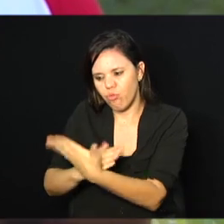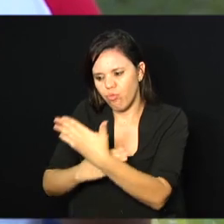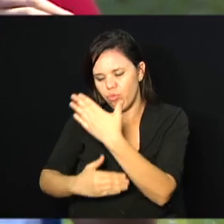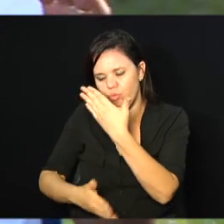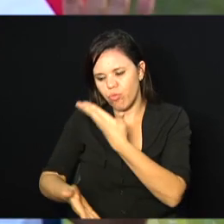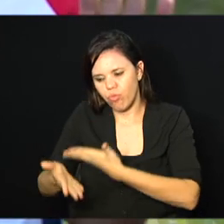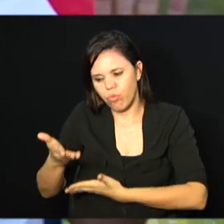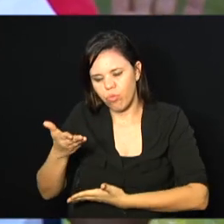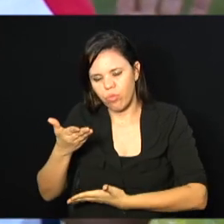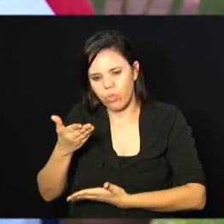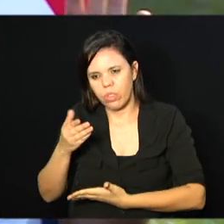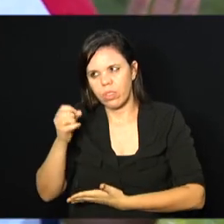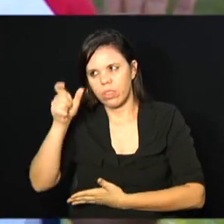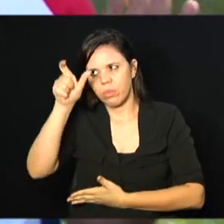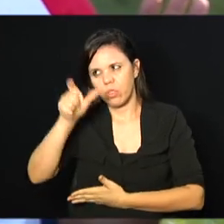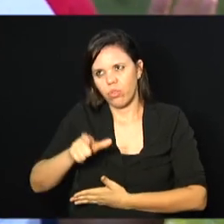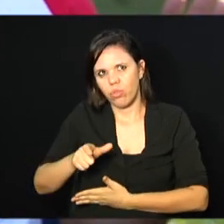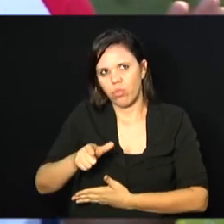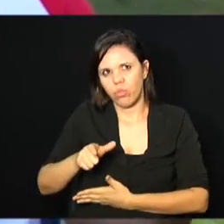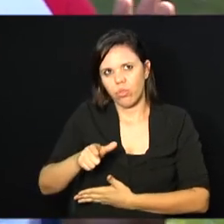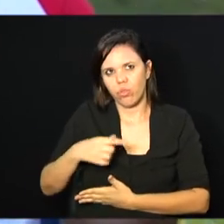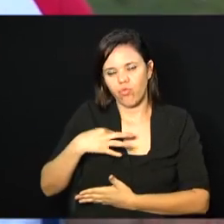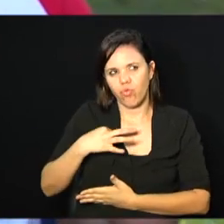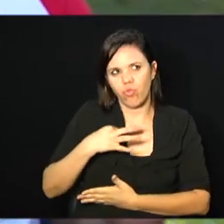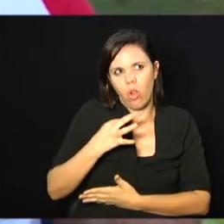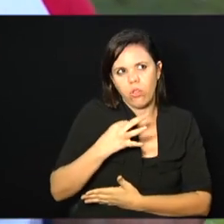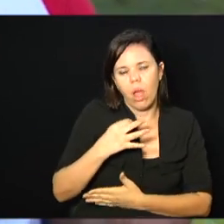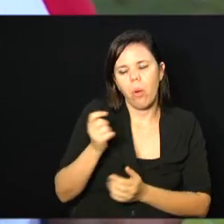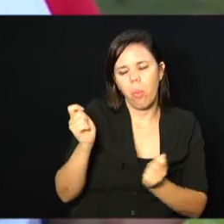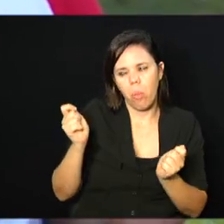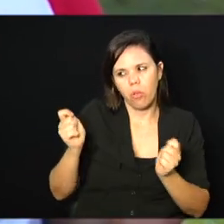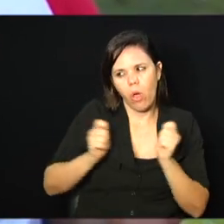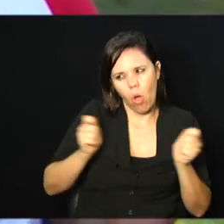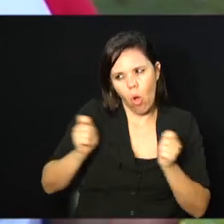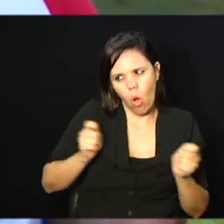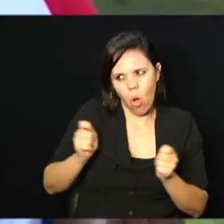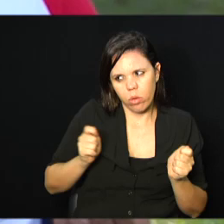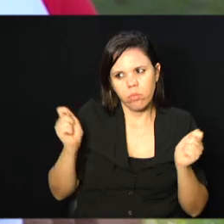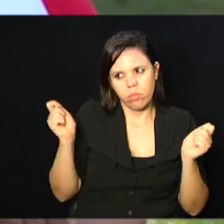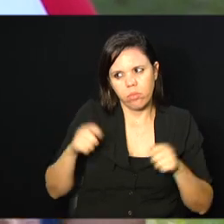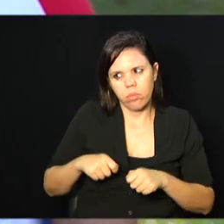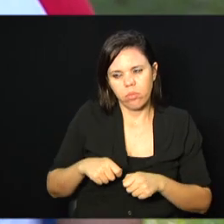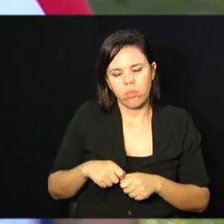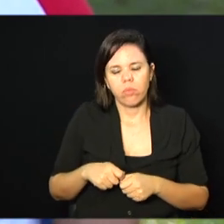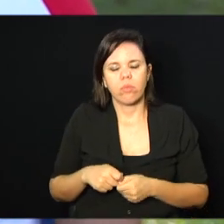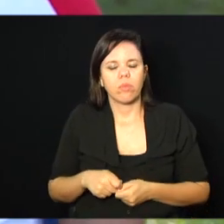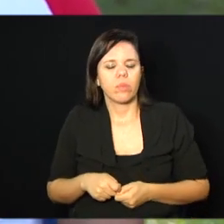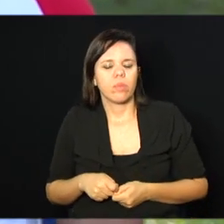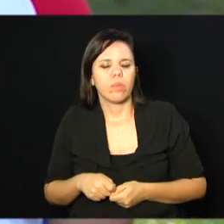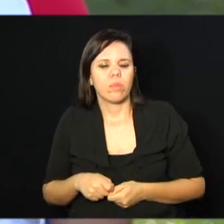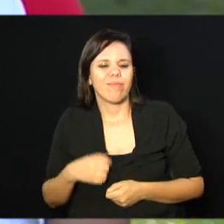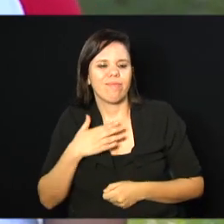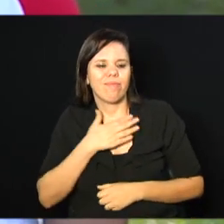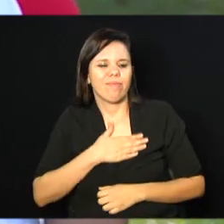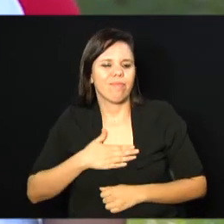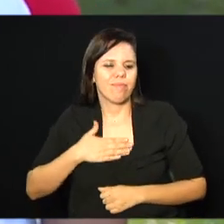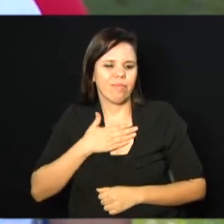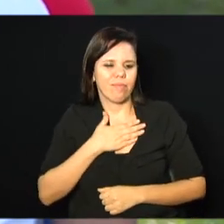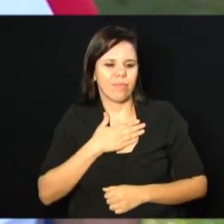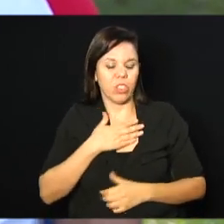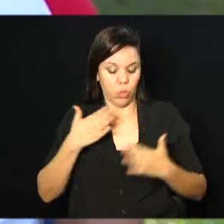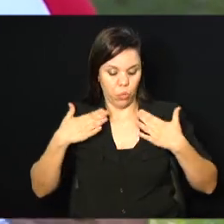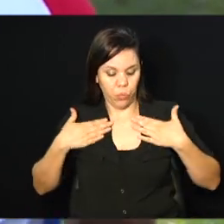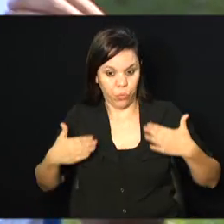souber dosar essas coisas, ela vai ver que o bem-estar, além de físico, da